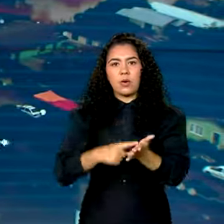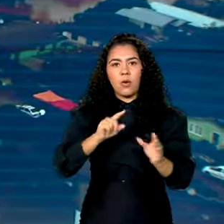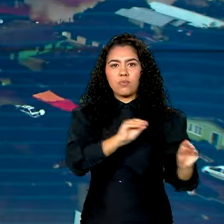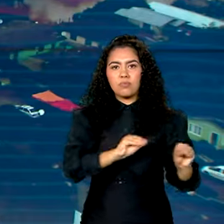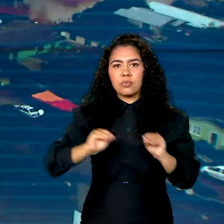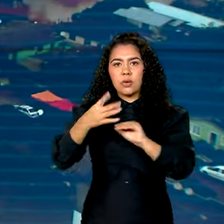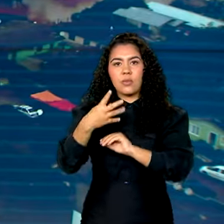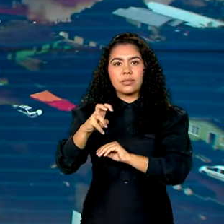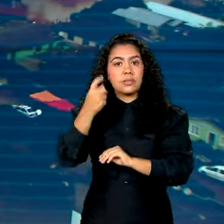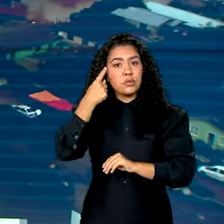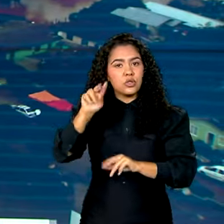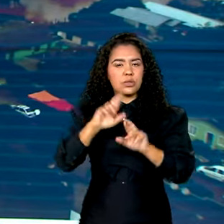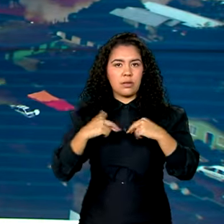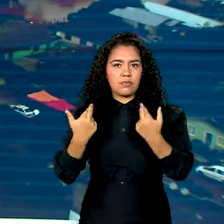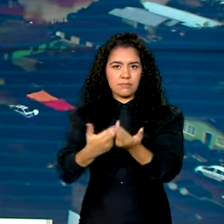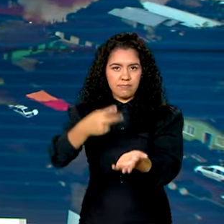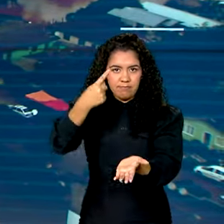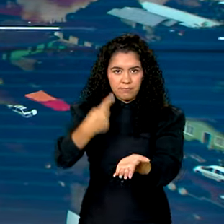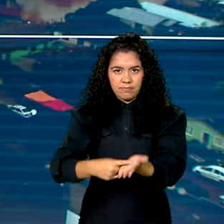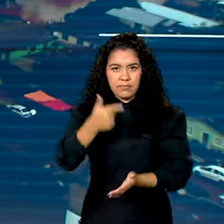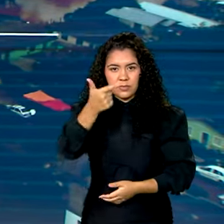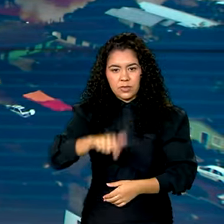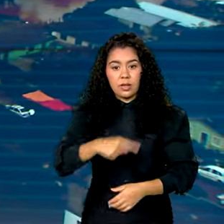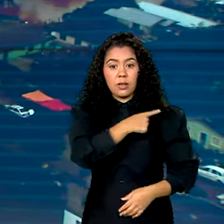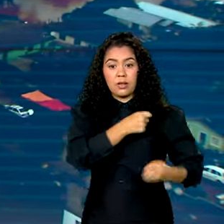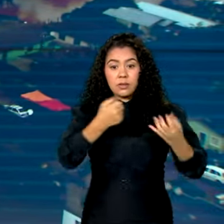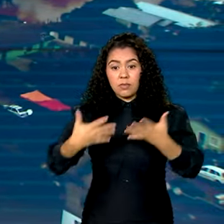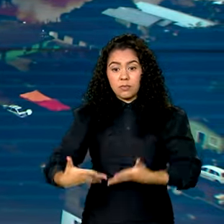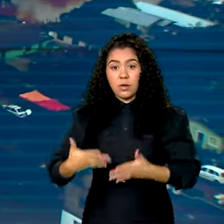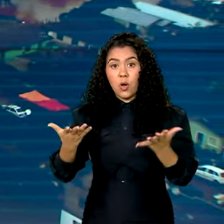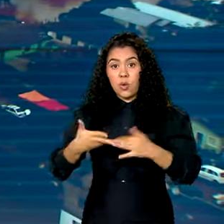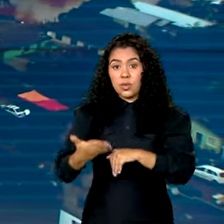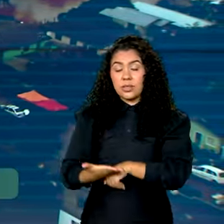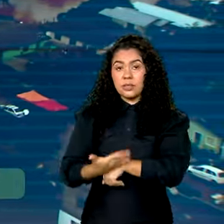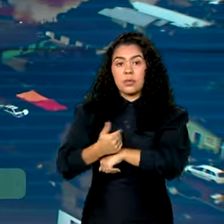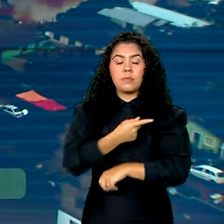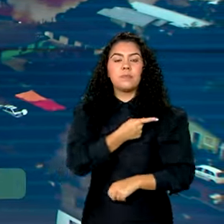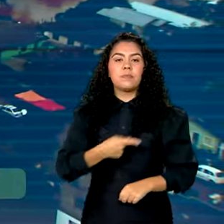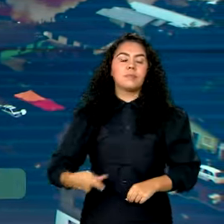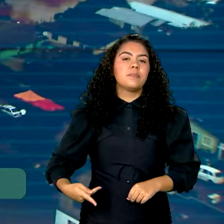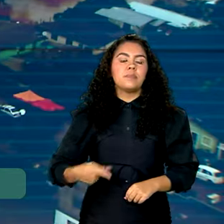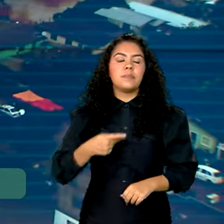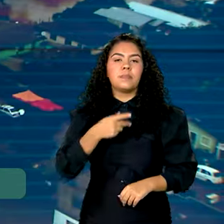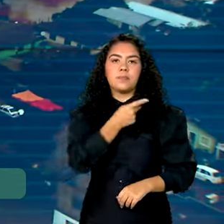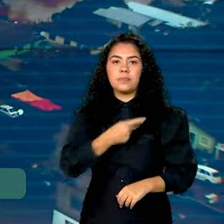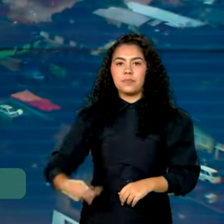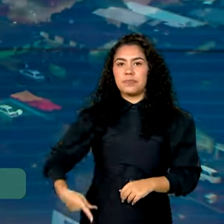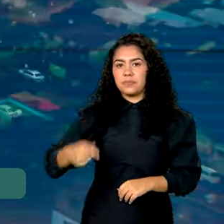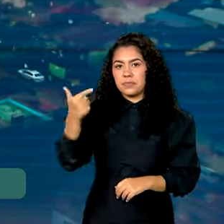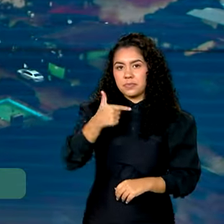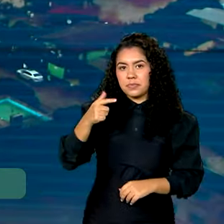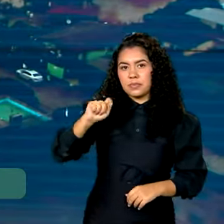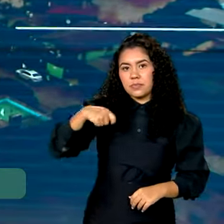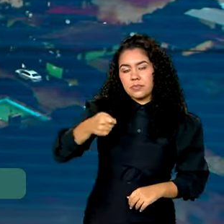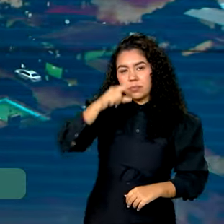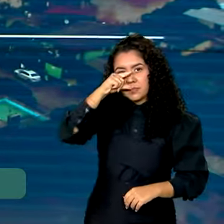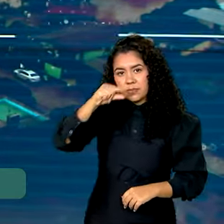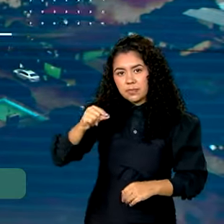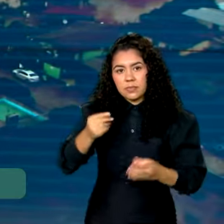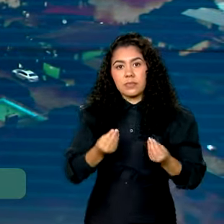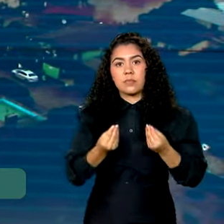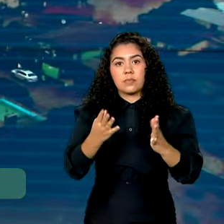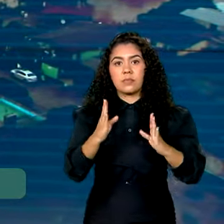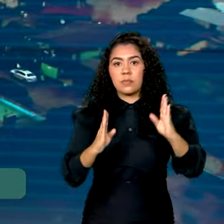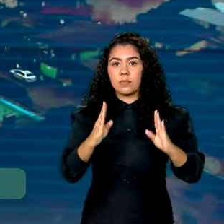Mais cedo, o ministro Paulo Pimenta anunciou a prorrogação do prazo para prefeituras cadastrarem novas famílias no